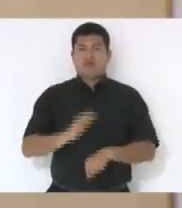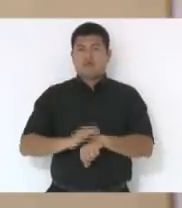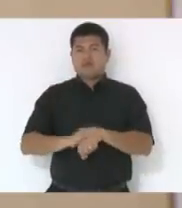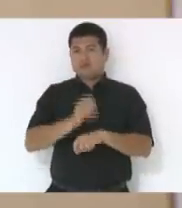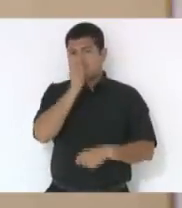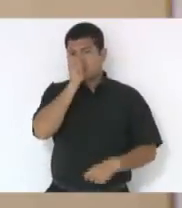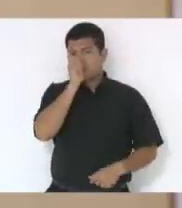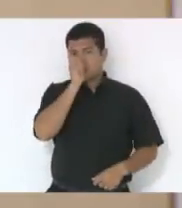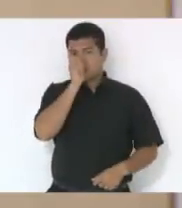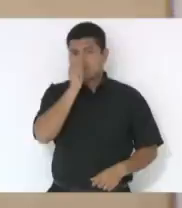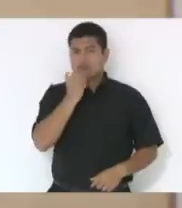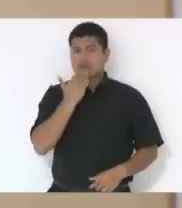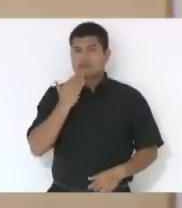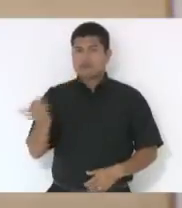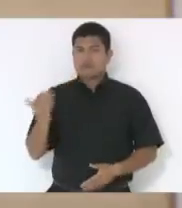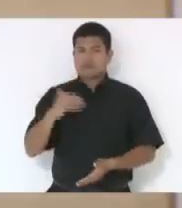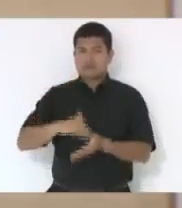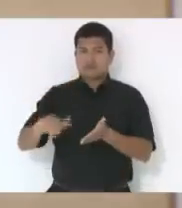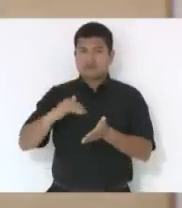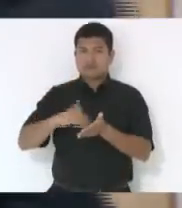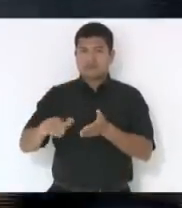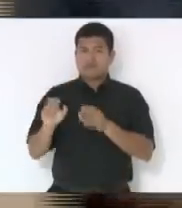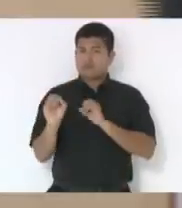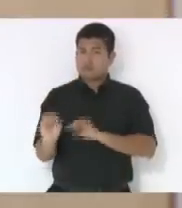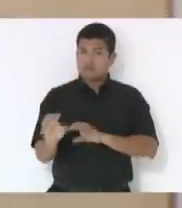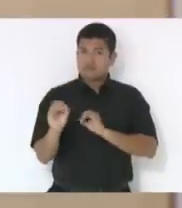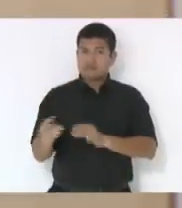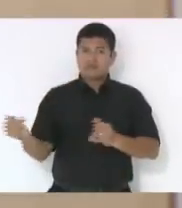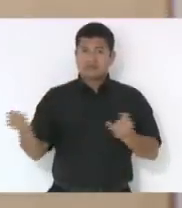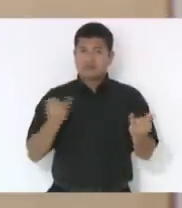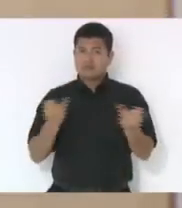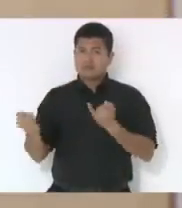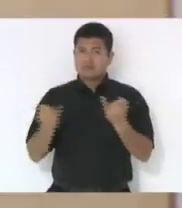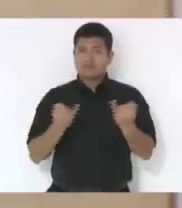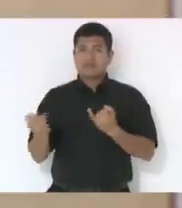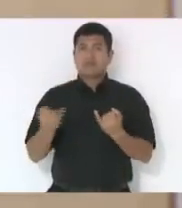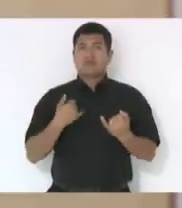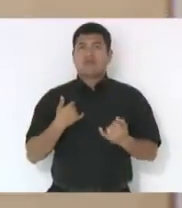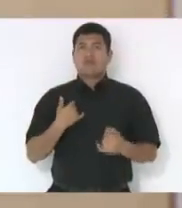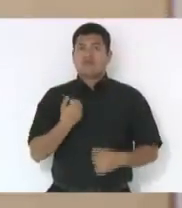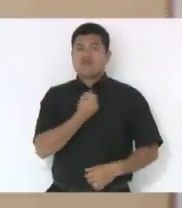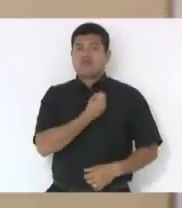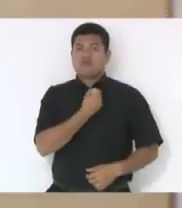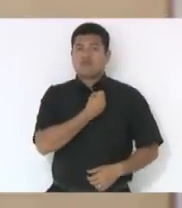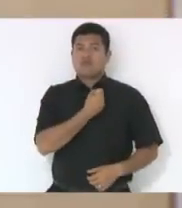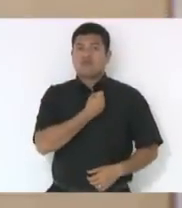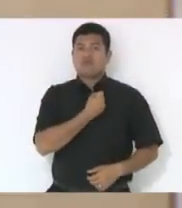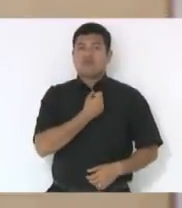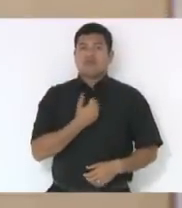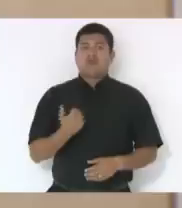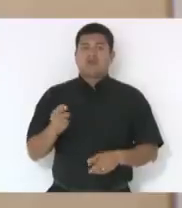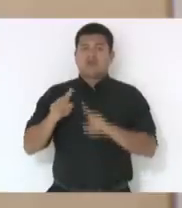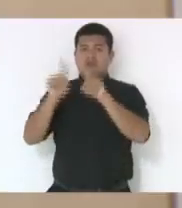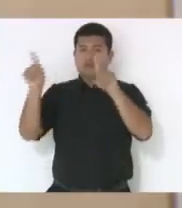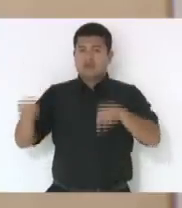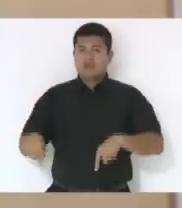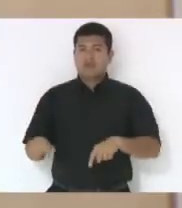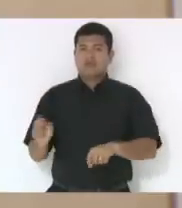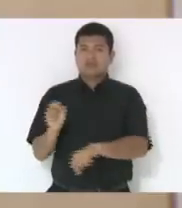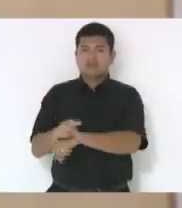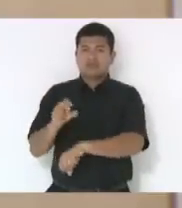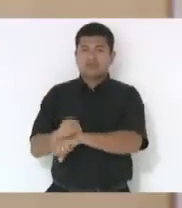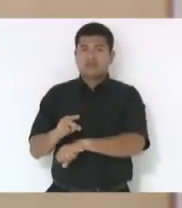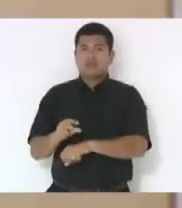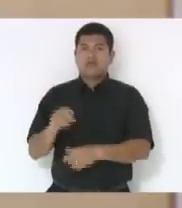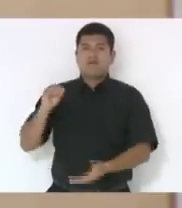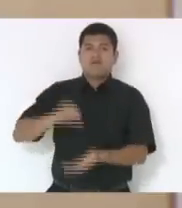solicitando ao secretário da Educação informações acerca do número de cargos efetivos preenchidos e vagos de